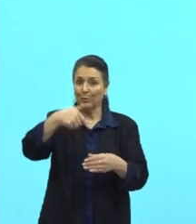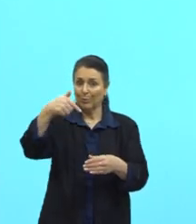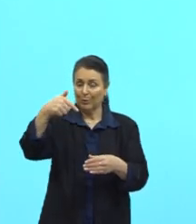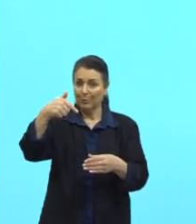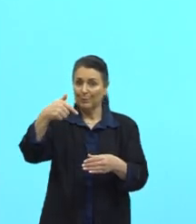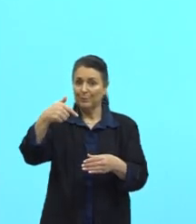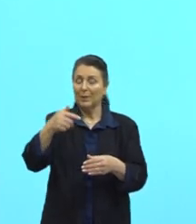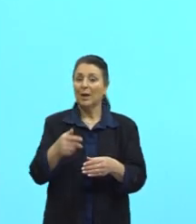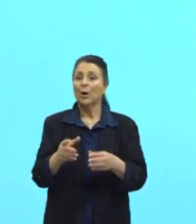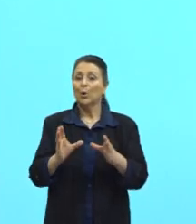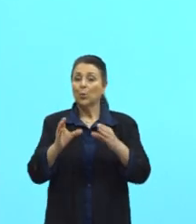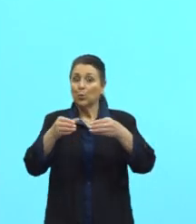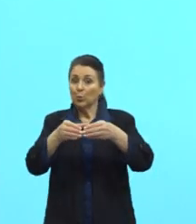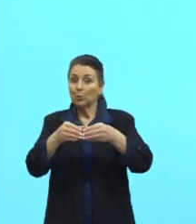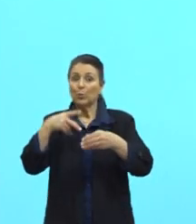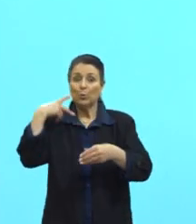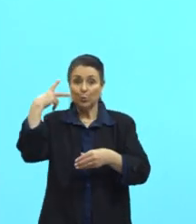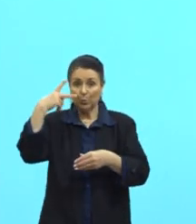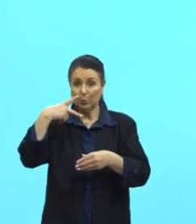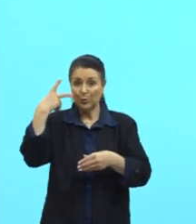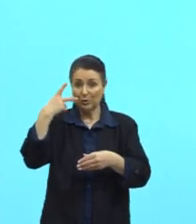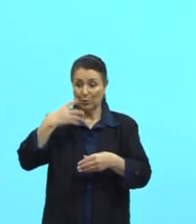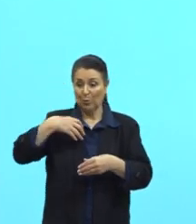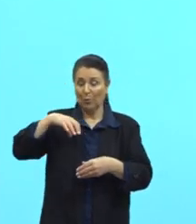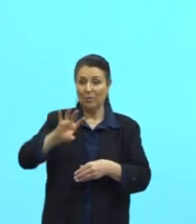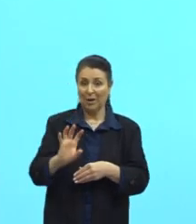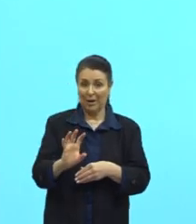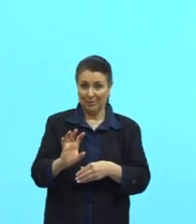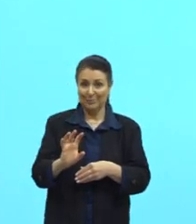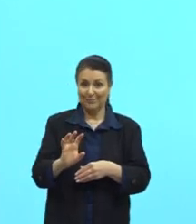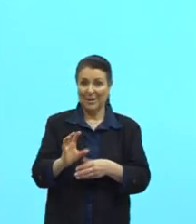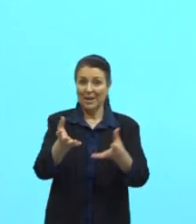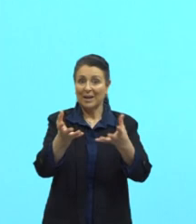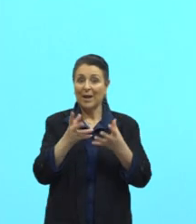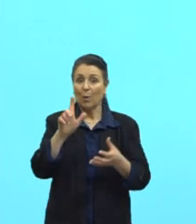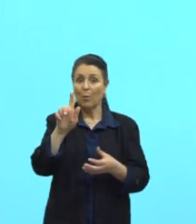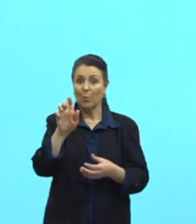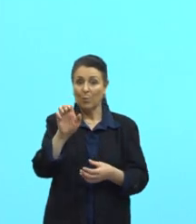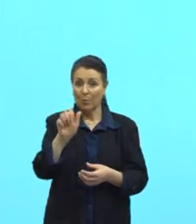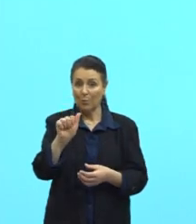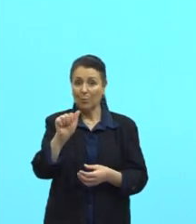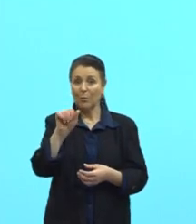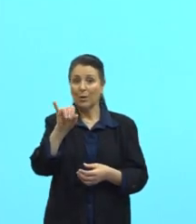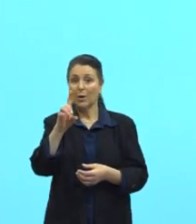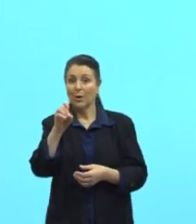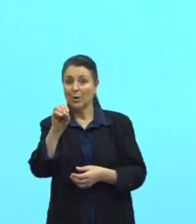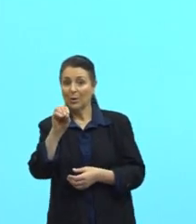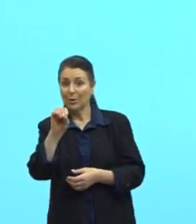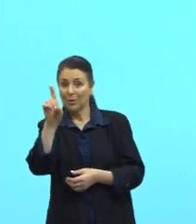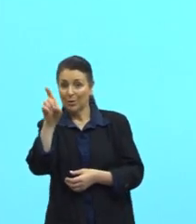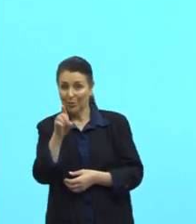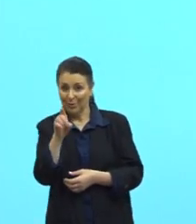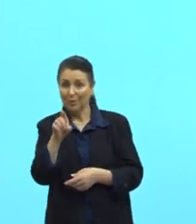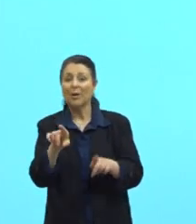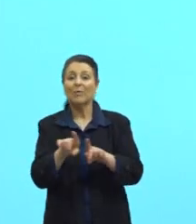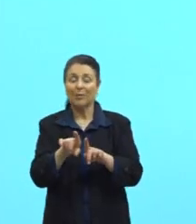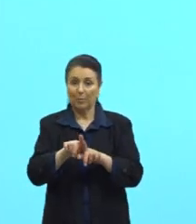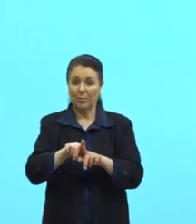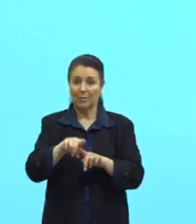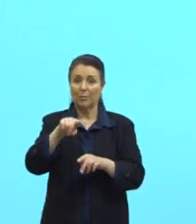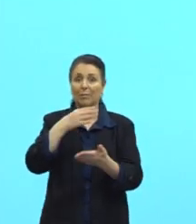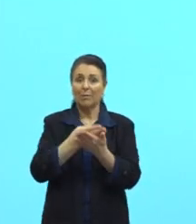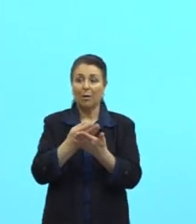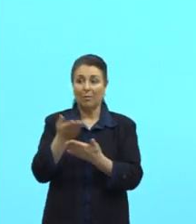tenta nomear, né, Rua Guaidó e houve uma tentativa aí de golpe, né, tomar o poder. A gente viu isso na aula